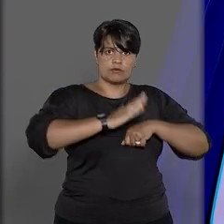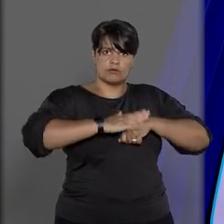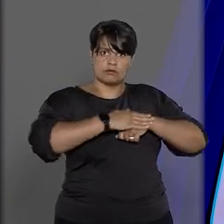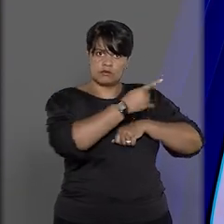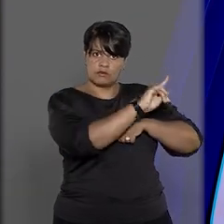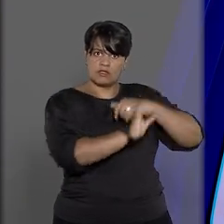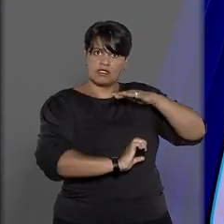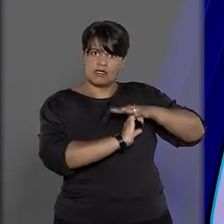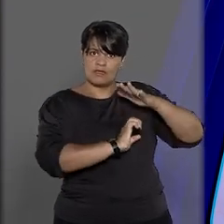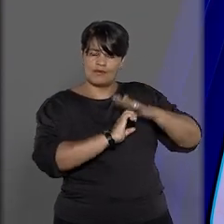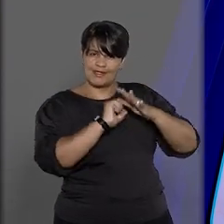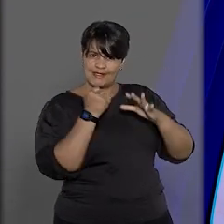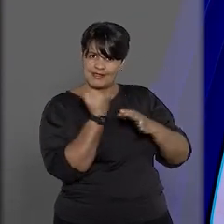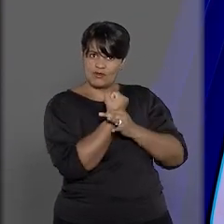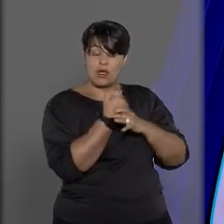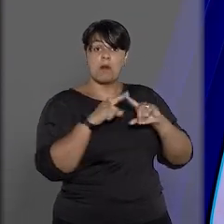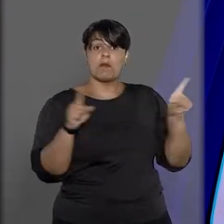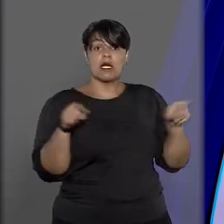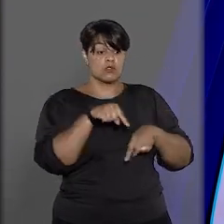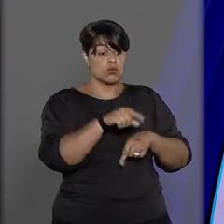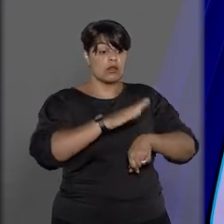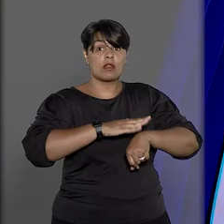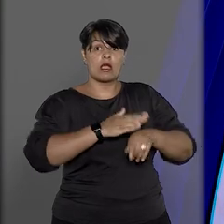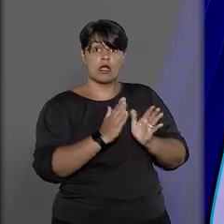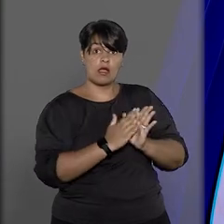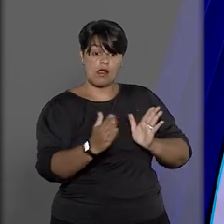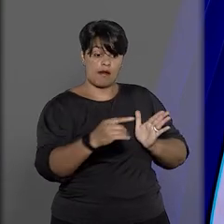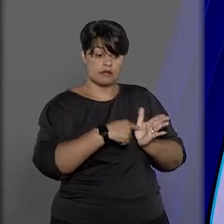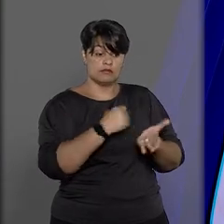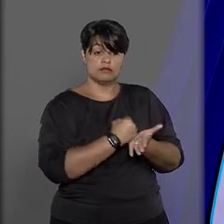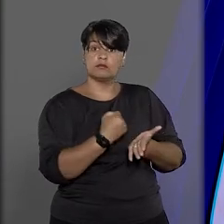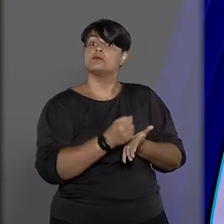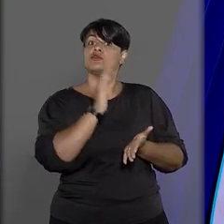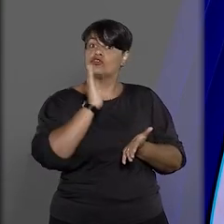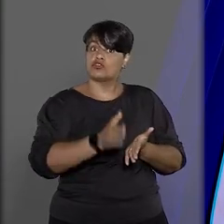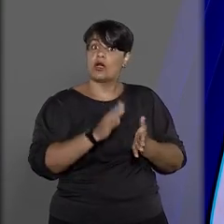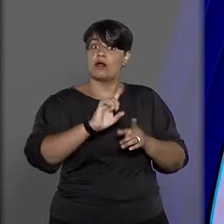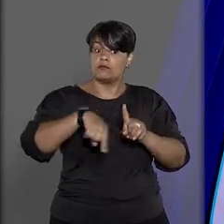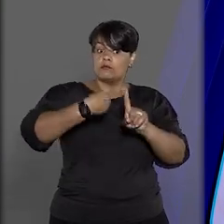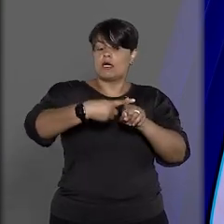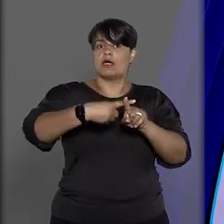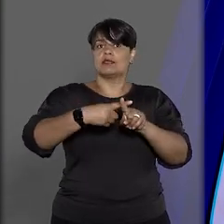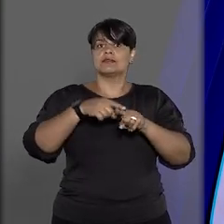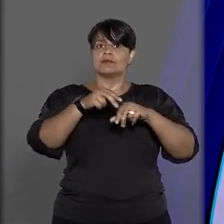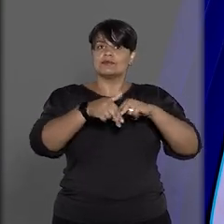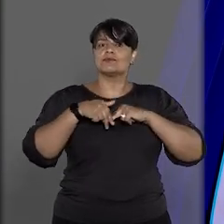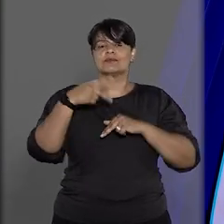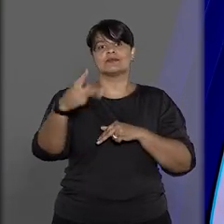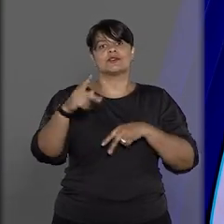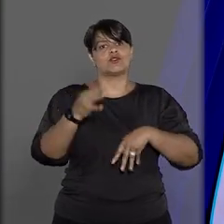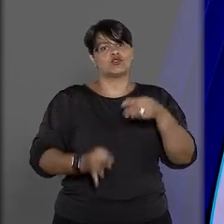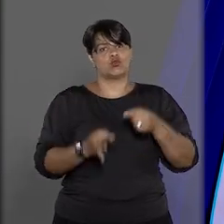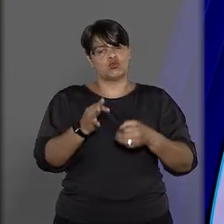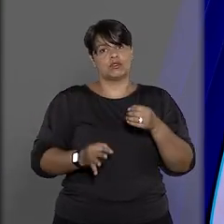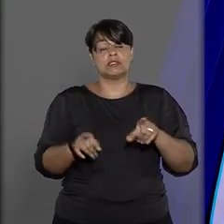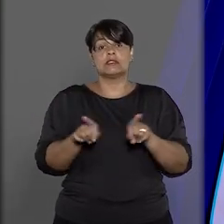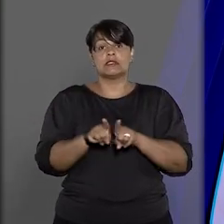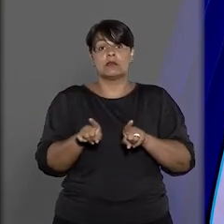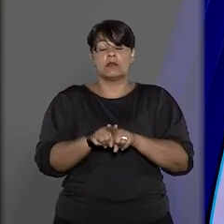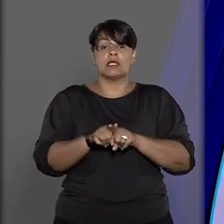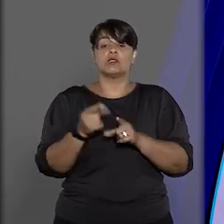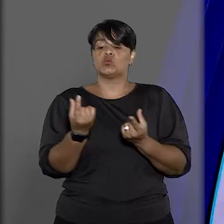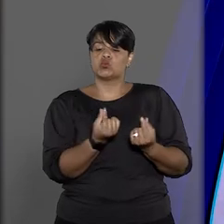pela seguradora, a vigência contratual foi prorrogada por decisão judicial provisória e os valores referentes ao prêmio